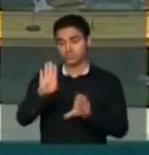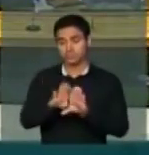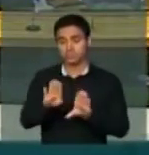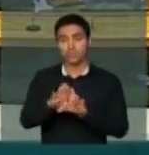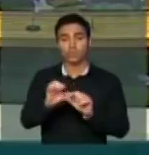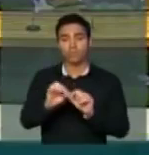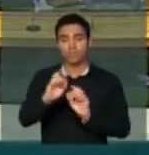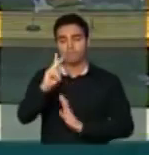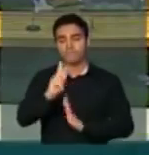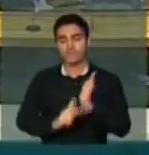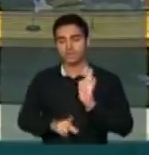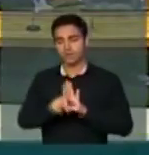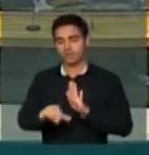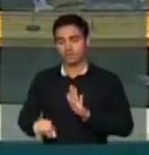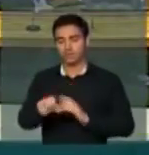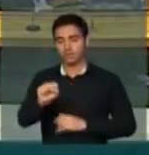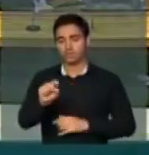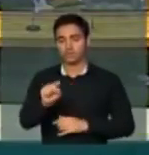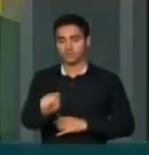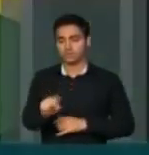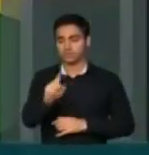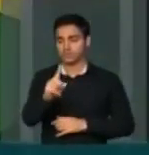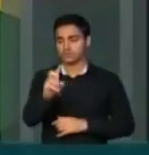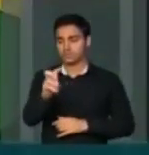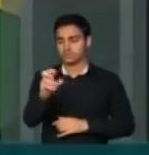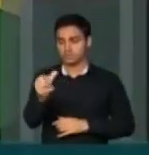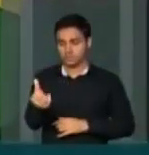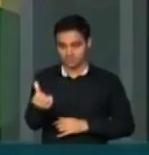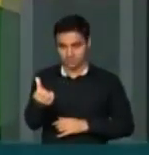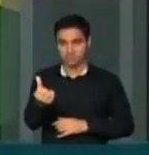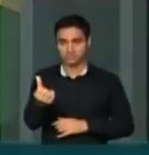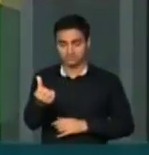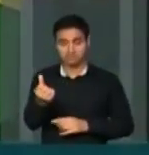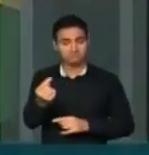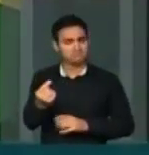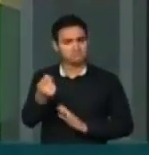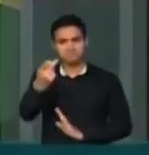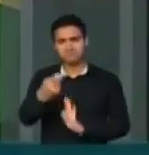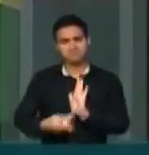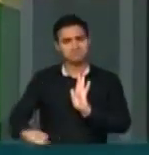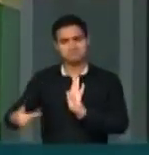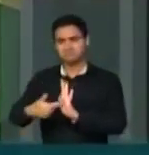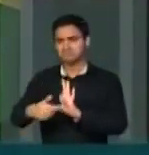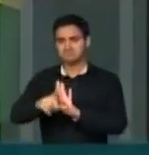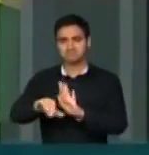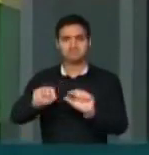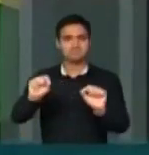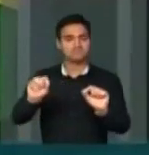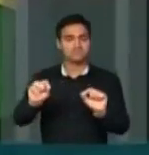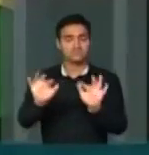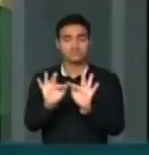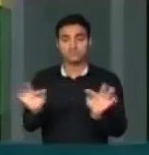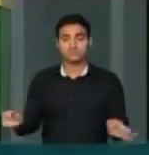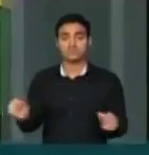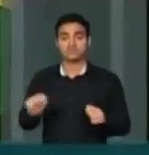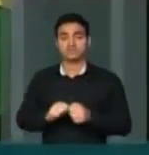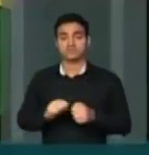aqui do projeto de lei 8.156. Esse projeto de lei, ele simplesmente